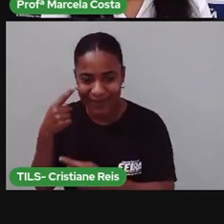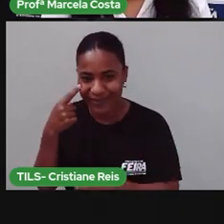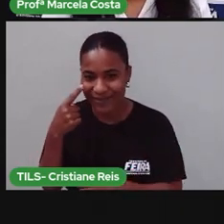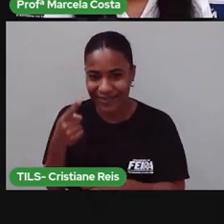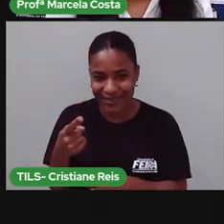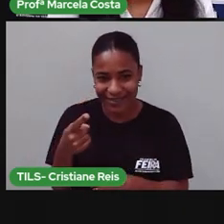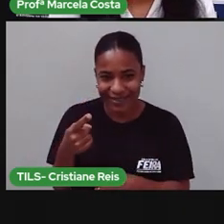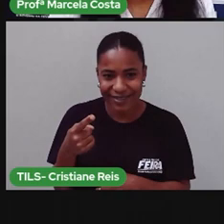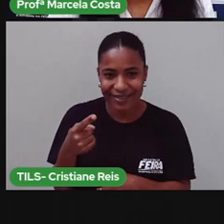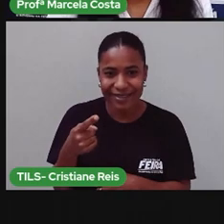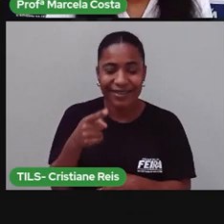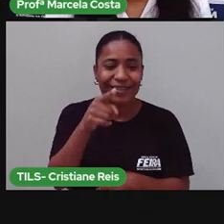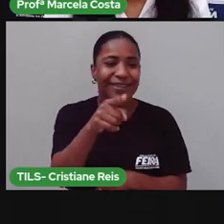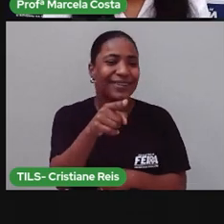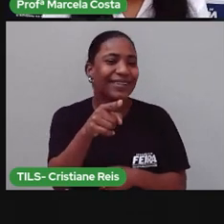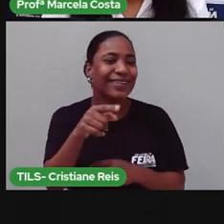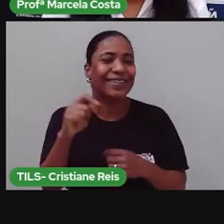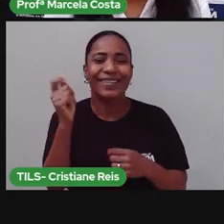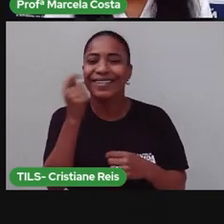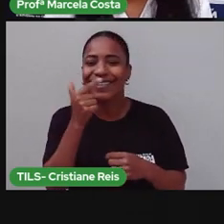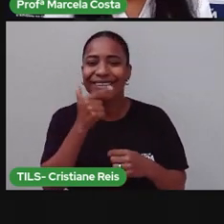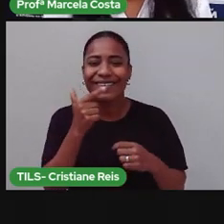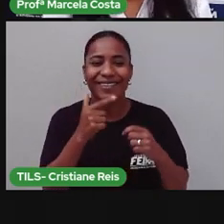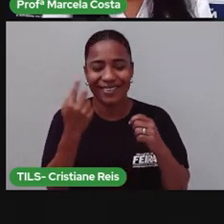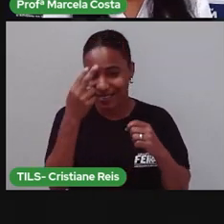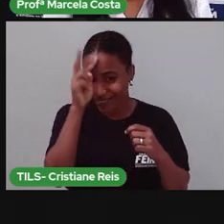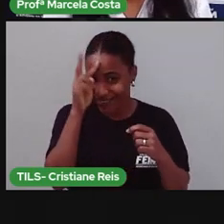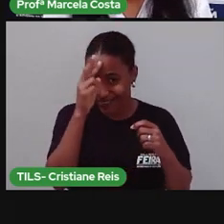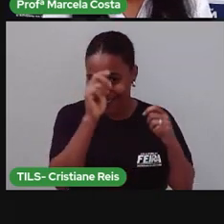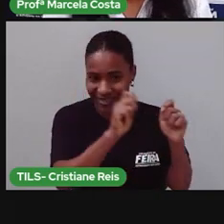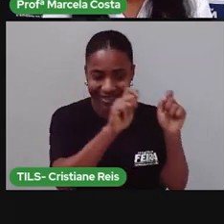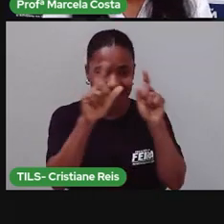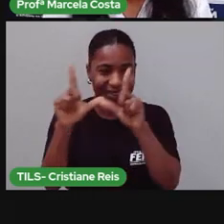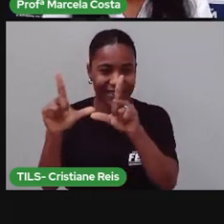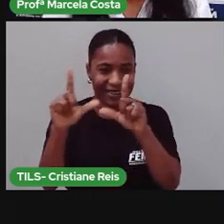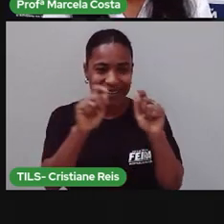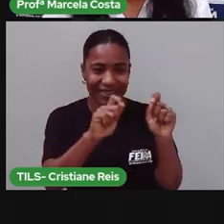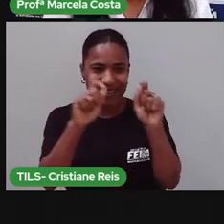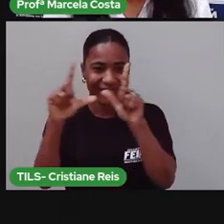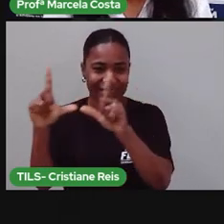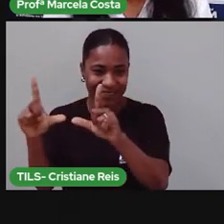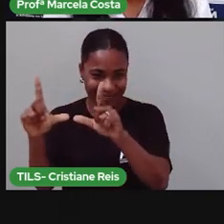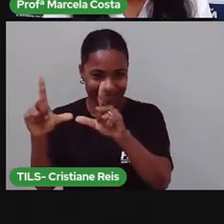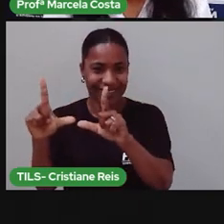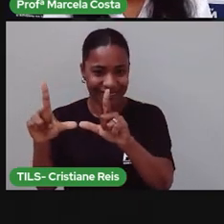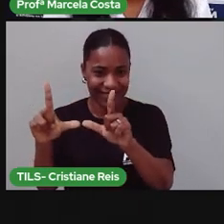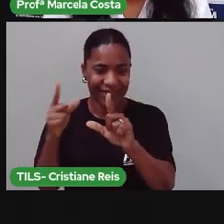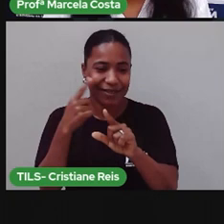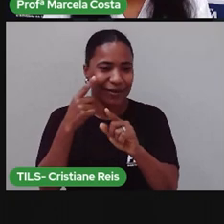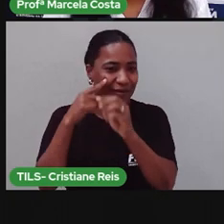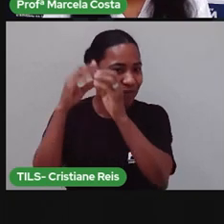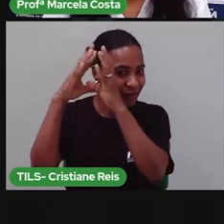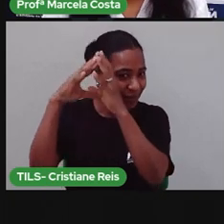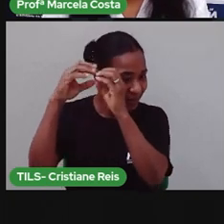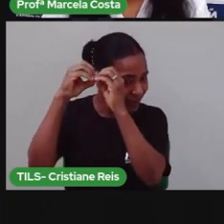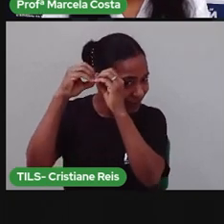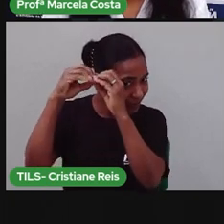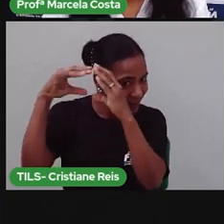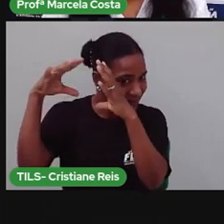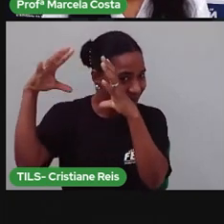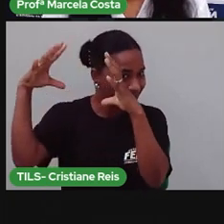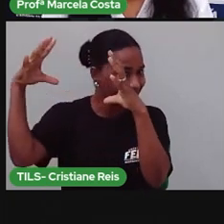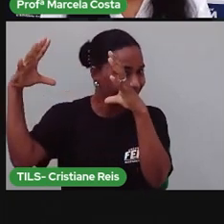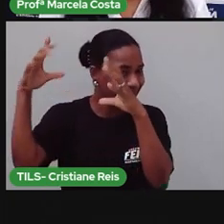são personagens de uma história em quadrinhos. E em uma história em quadrinhos, quando você vê um balãozinho assim, ó, com a